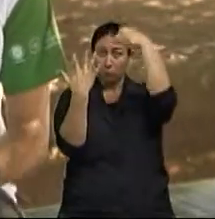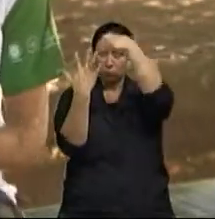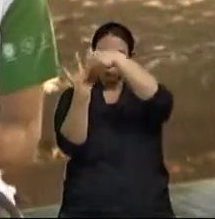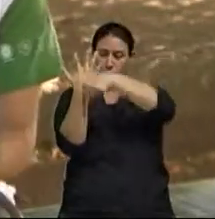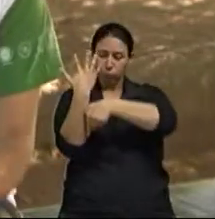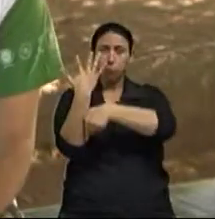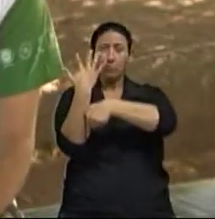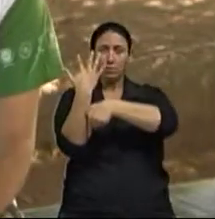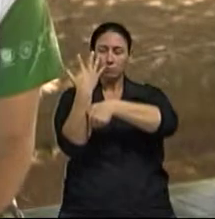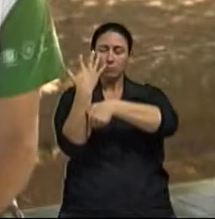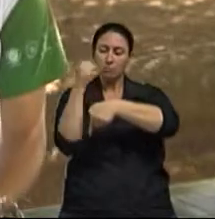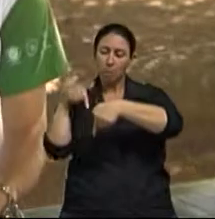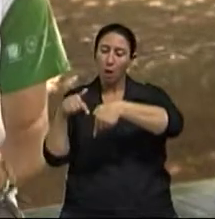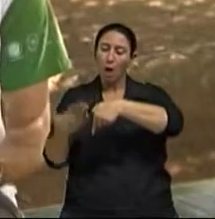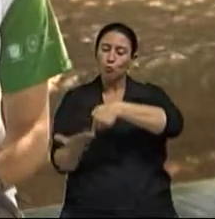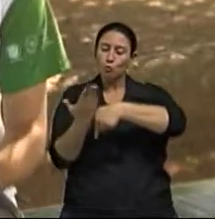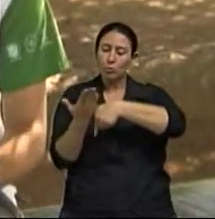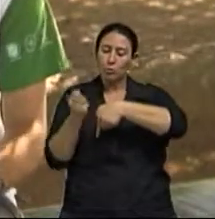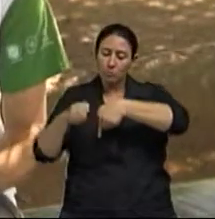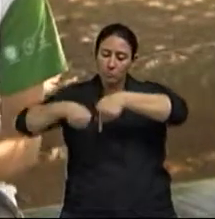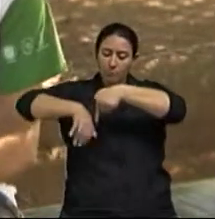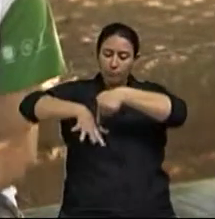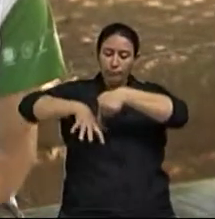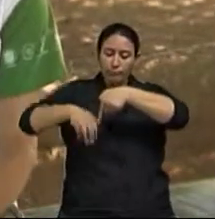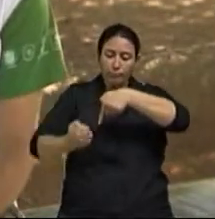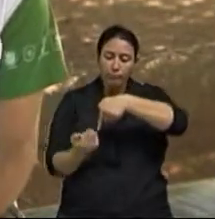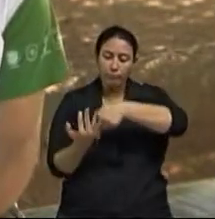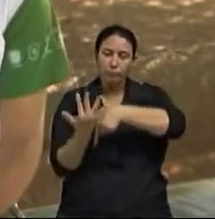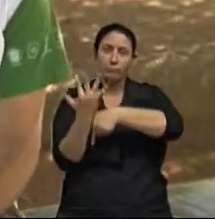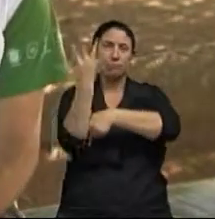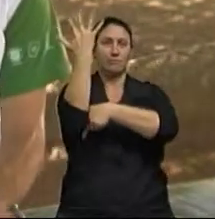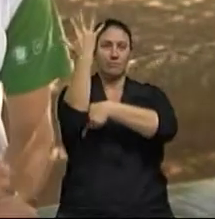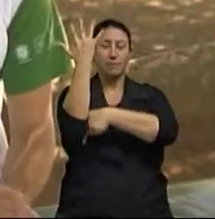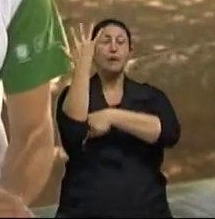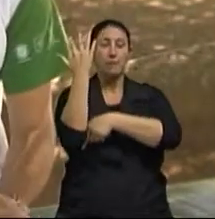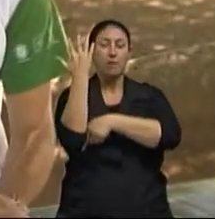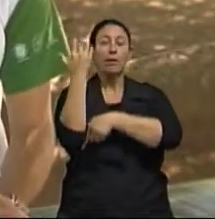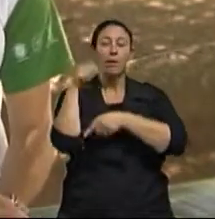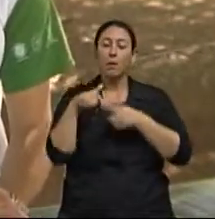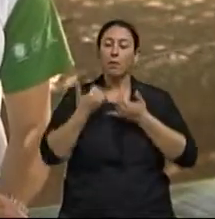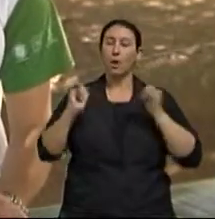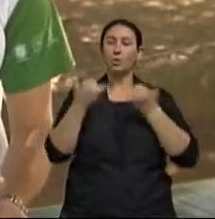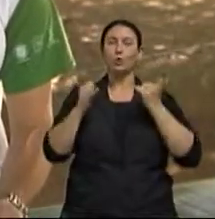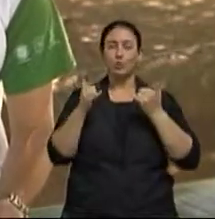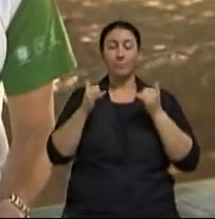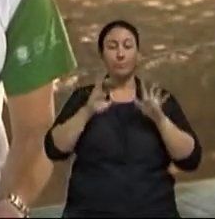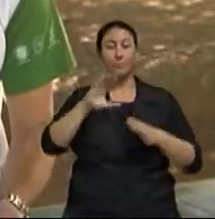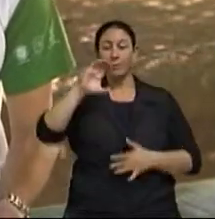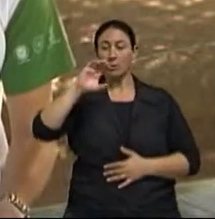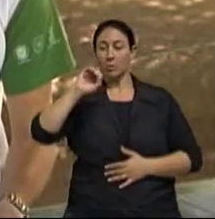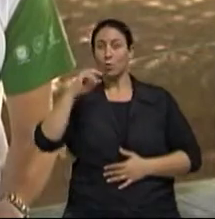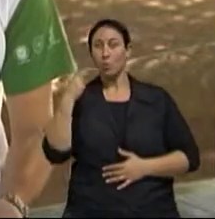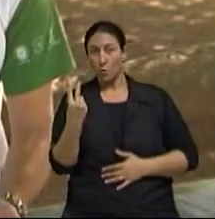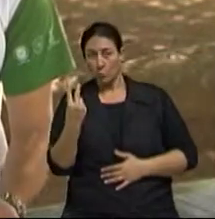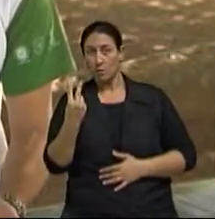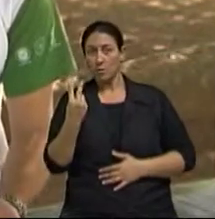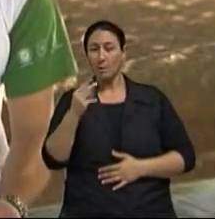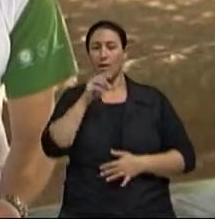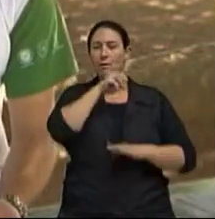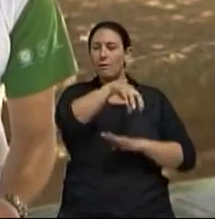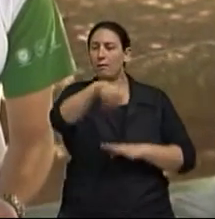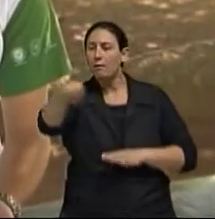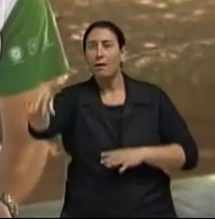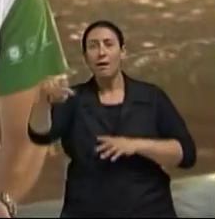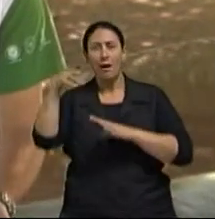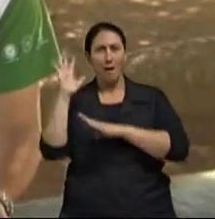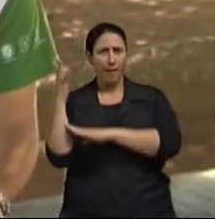como combustível para seu crescimento É a energia da árvore para ela crescer Então a neutralização de carbono feita pelo plantio de árvores Ela